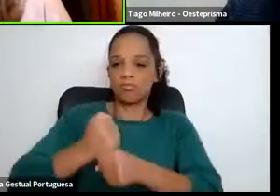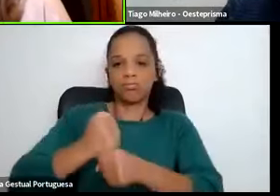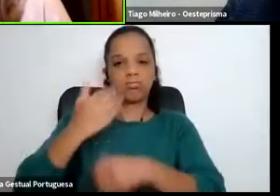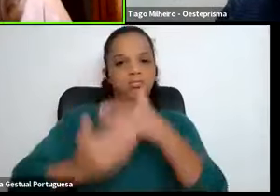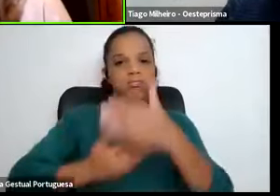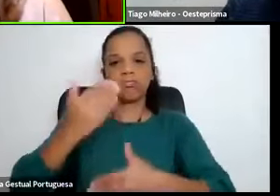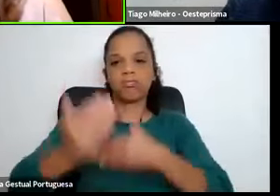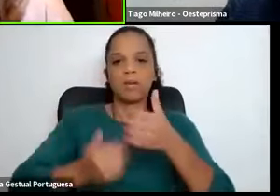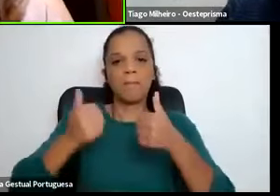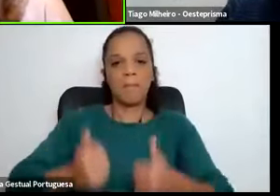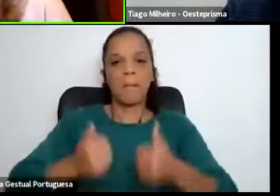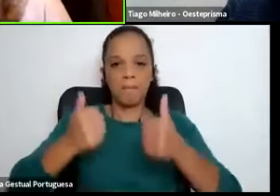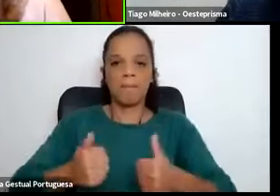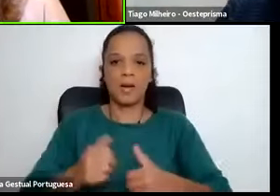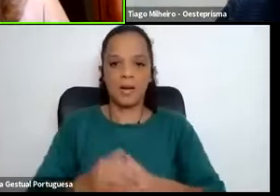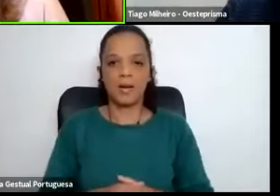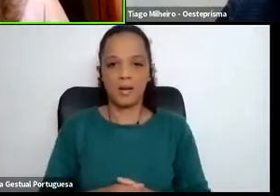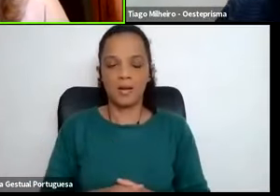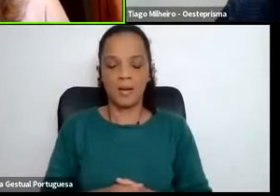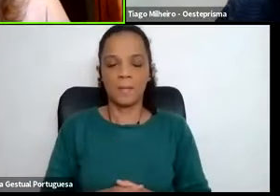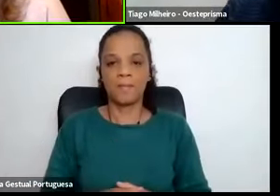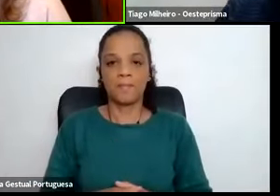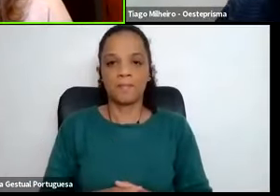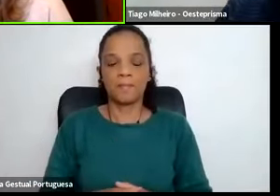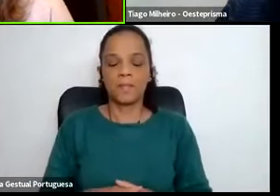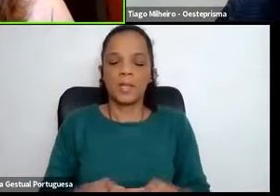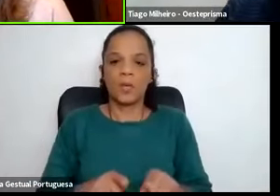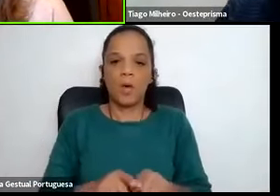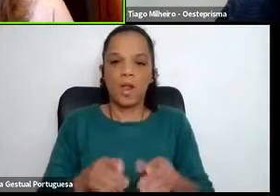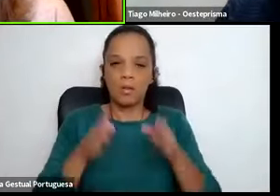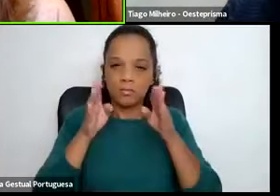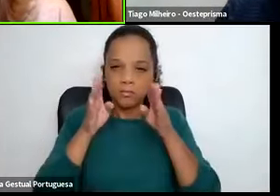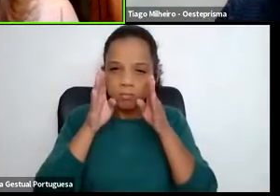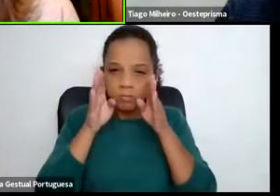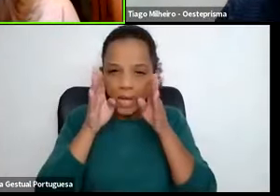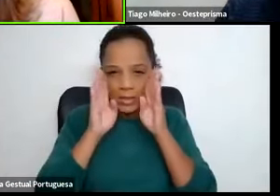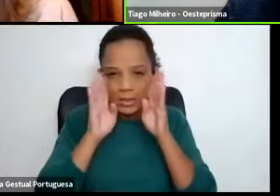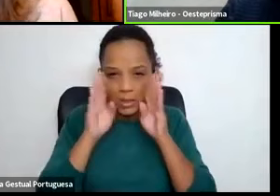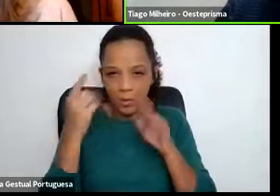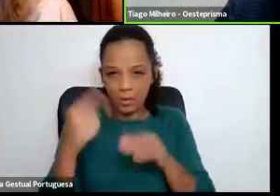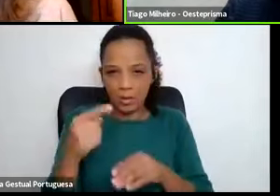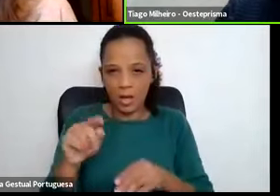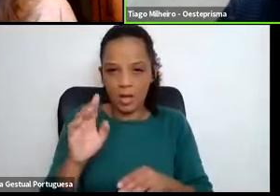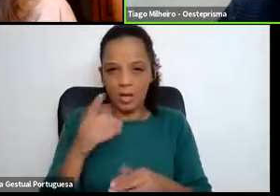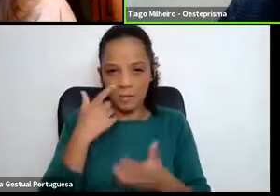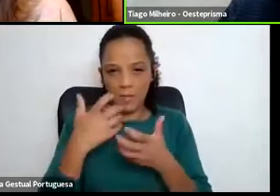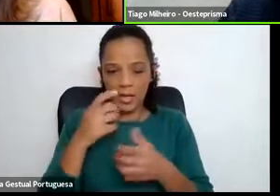Acabam por terem atenção isso. Sim.